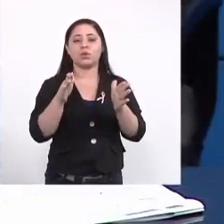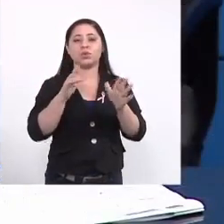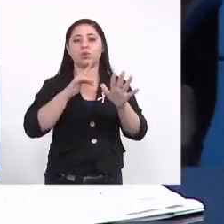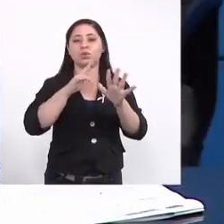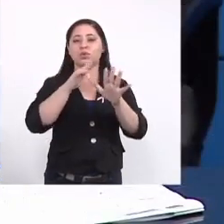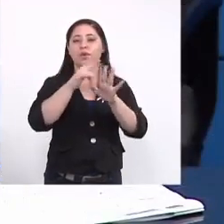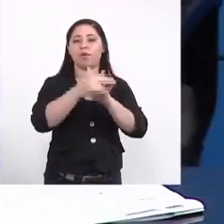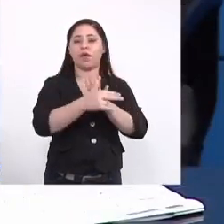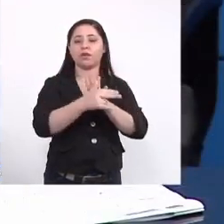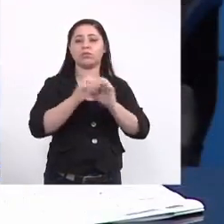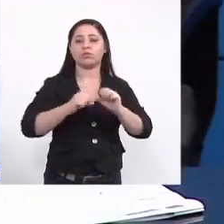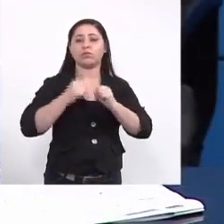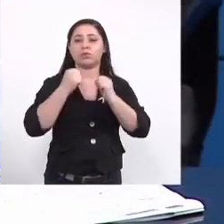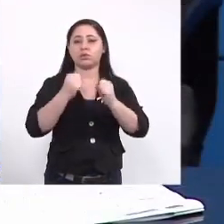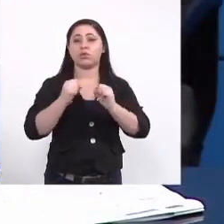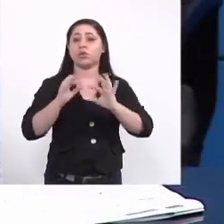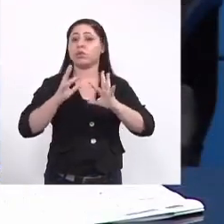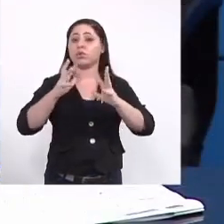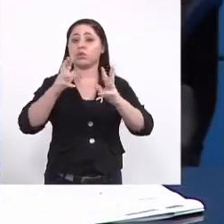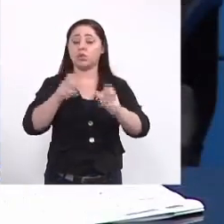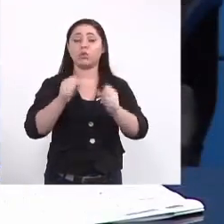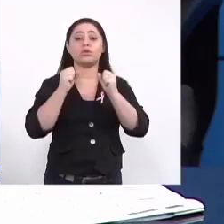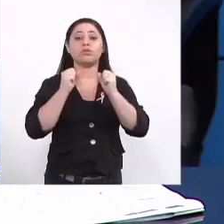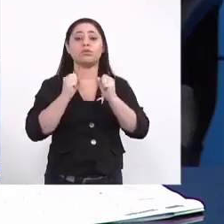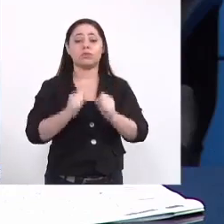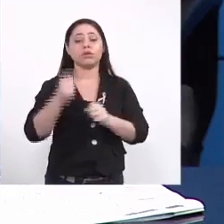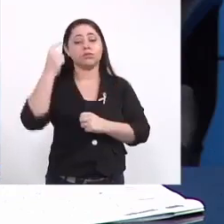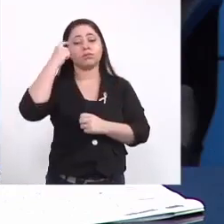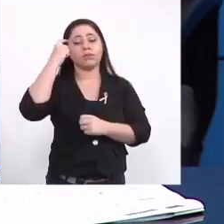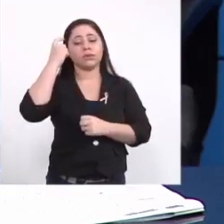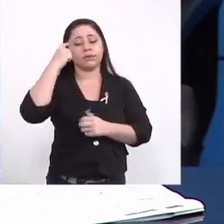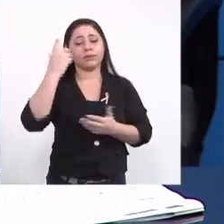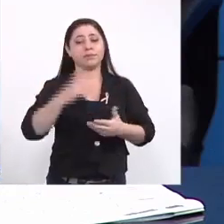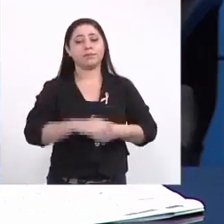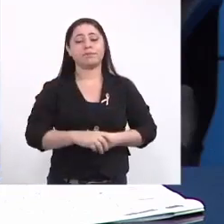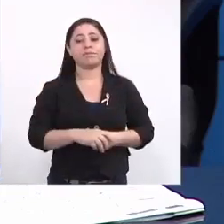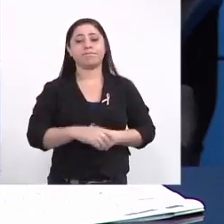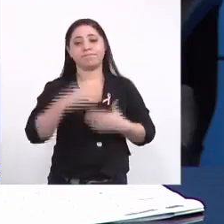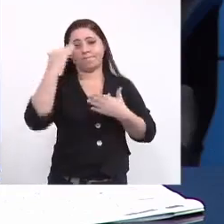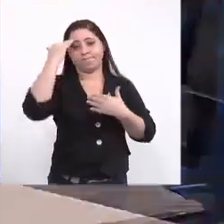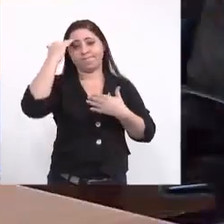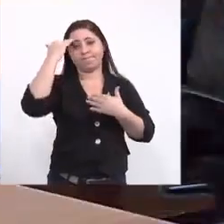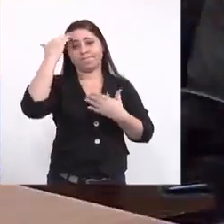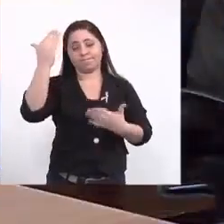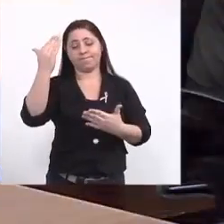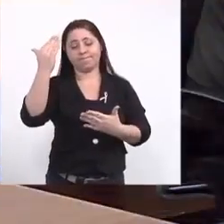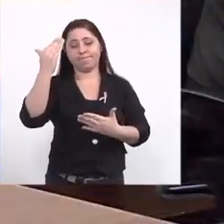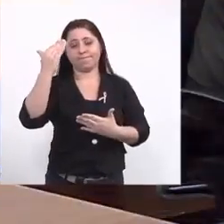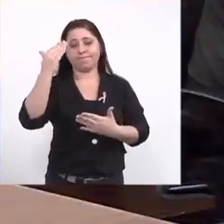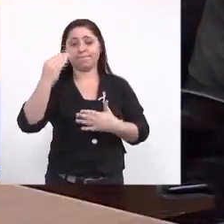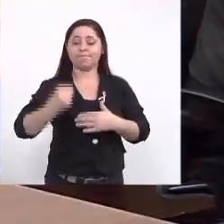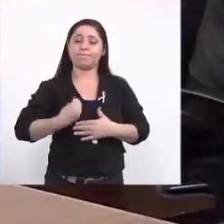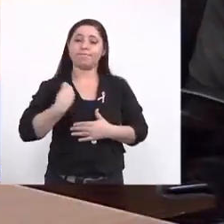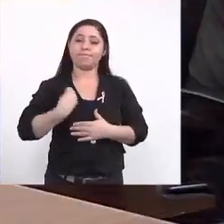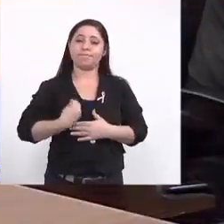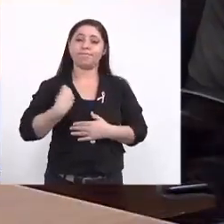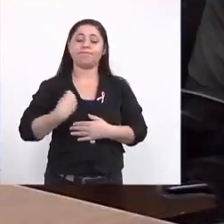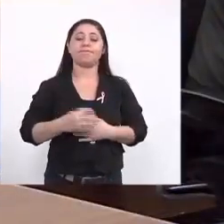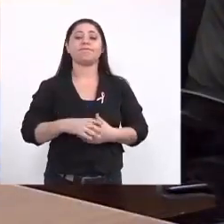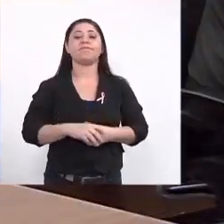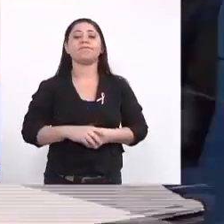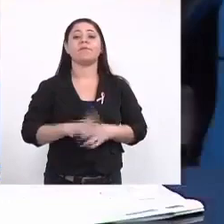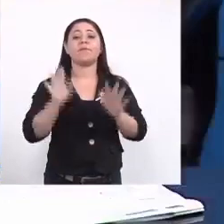possibilidades pra que todos possam pensar sobre isso então muito obrigado pela sua participação